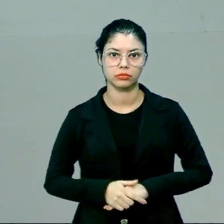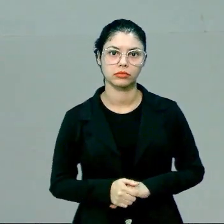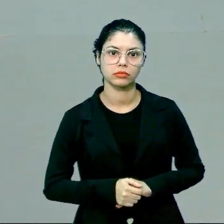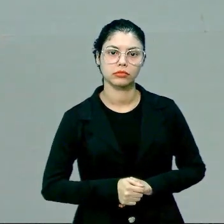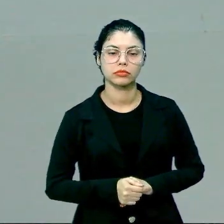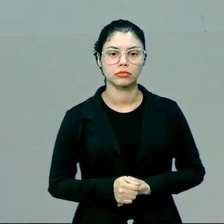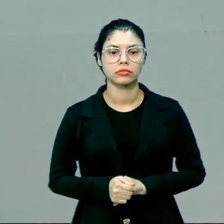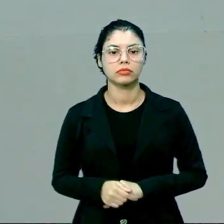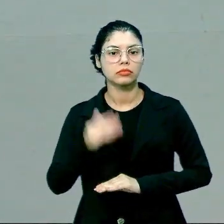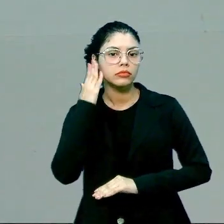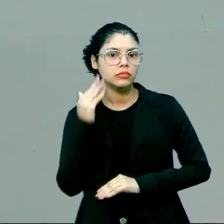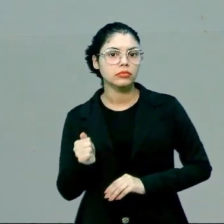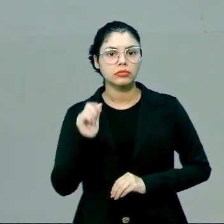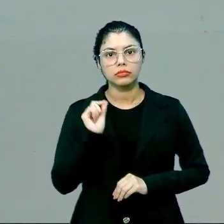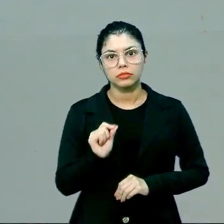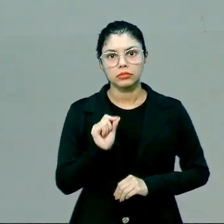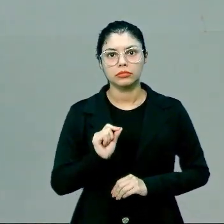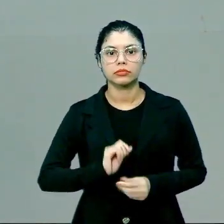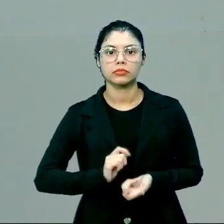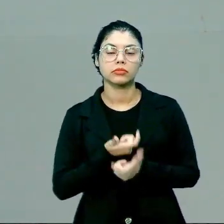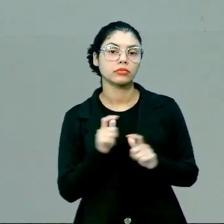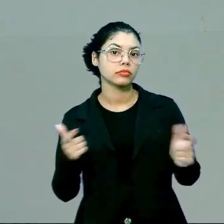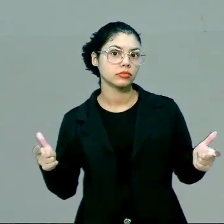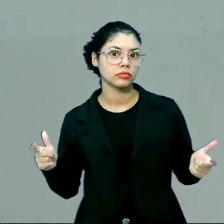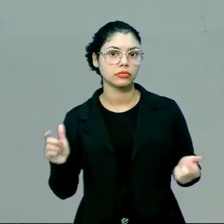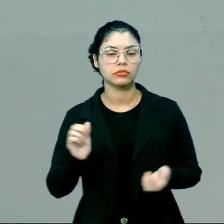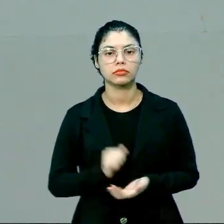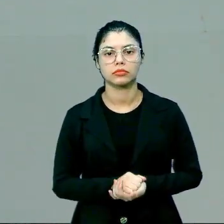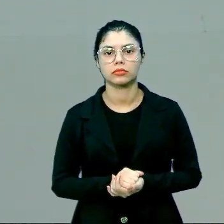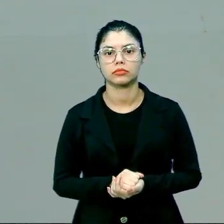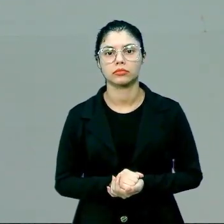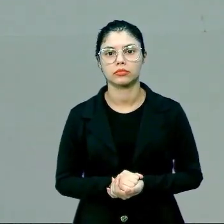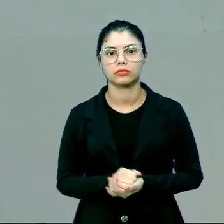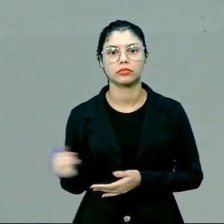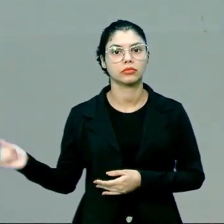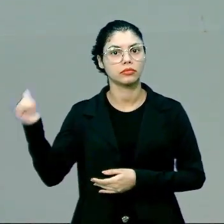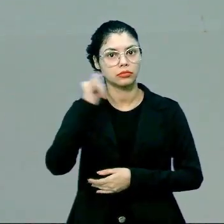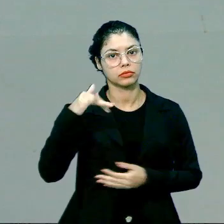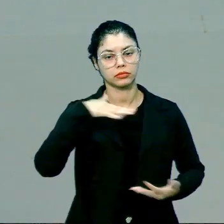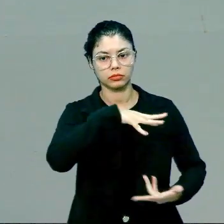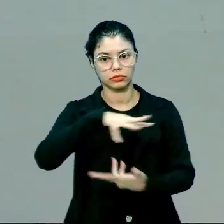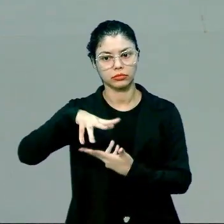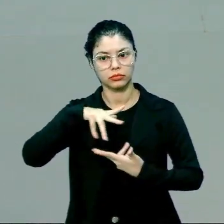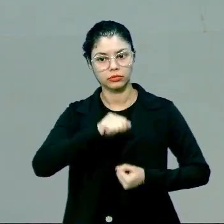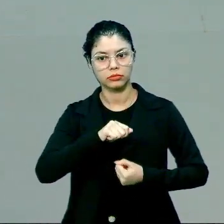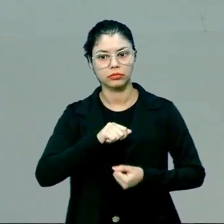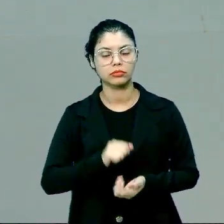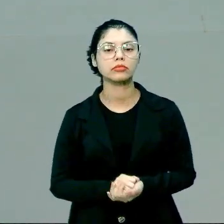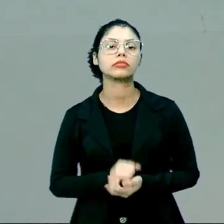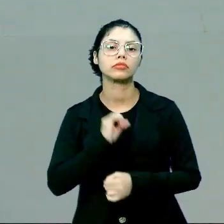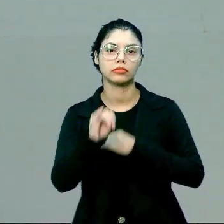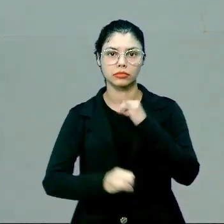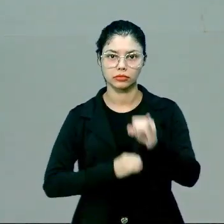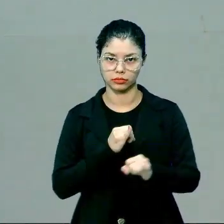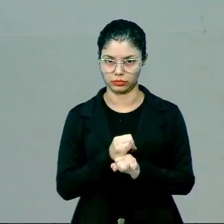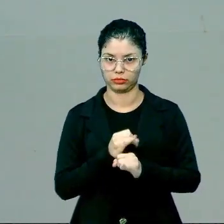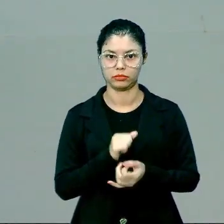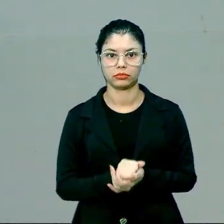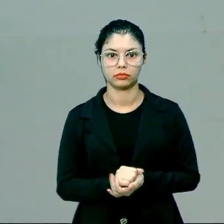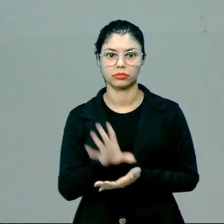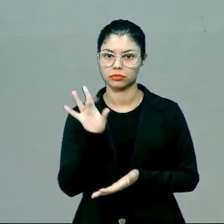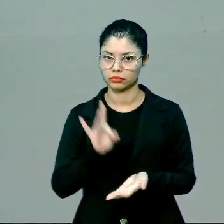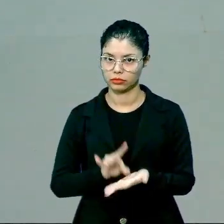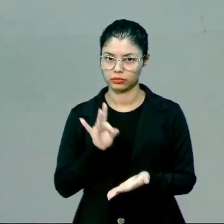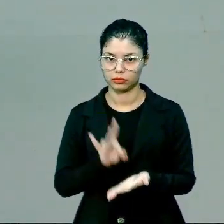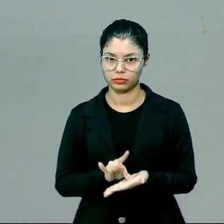Nós sabemos que a internet tem uma gama de conhecimentos. Por exemplo, você pode viajar o mundo através da internet. Ela é maravilhosa. De